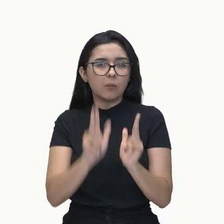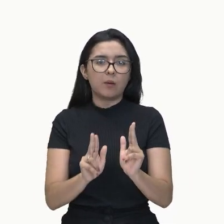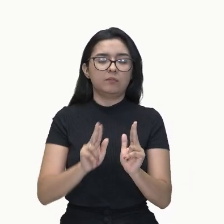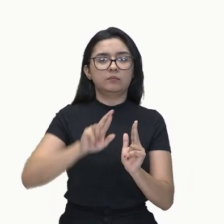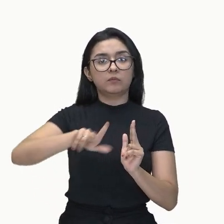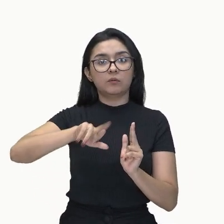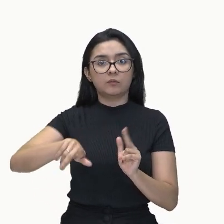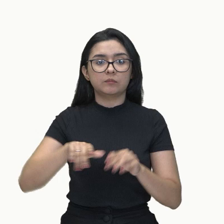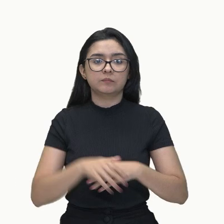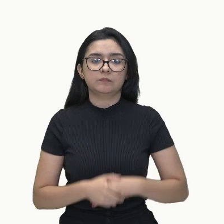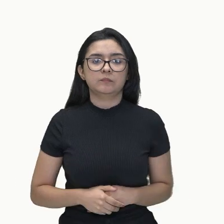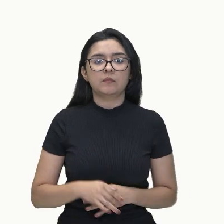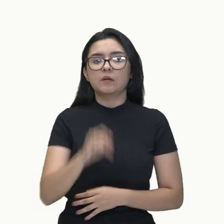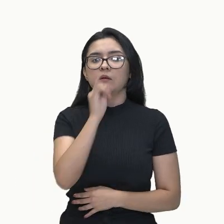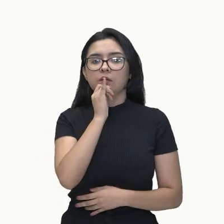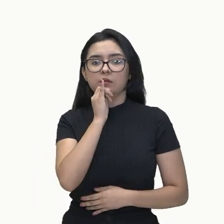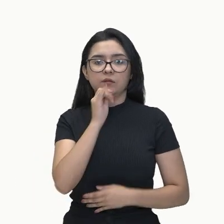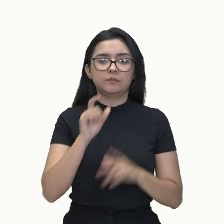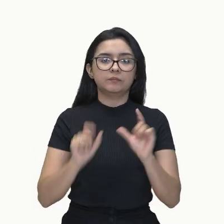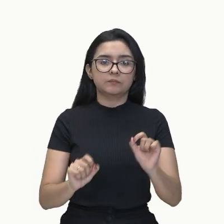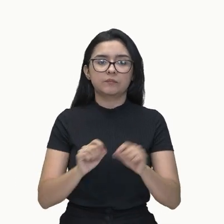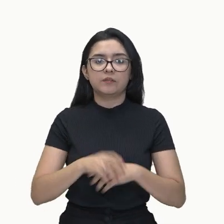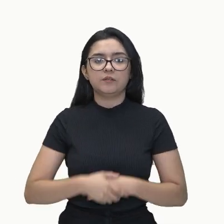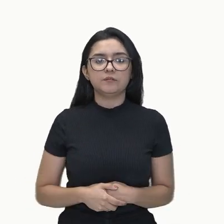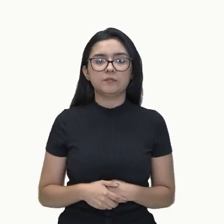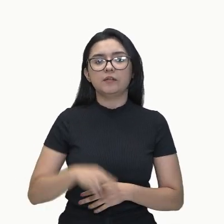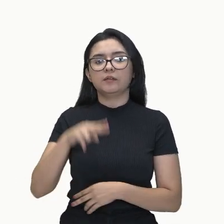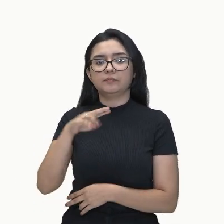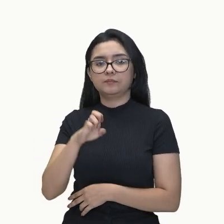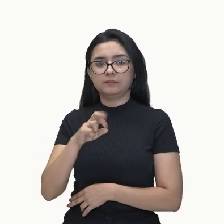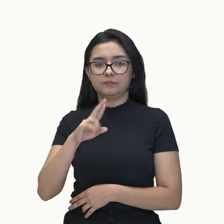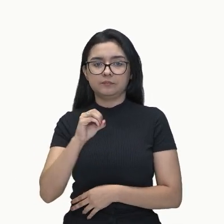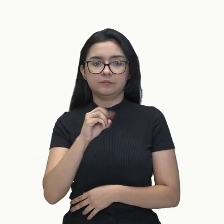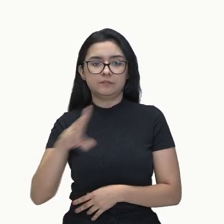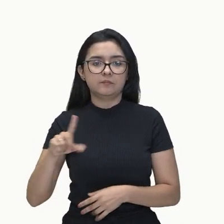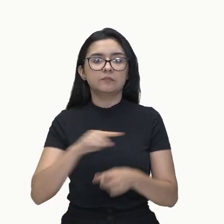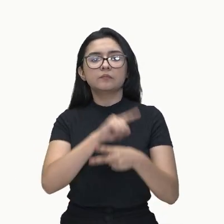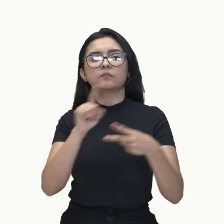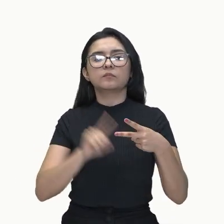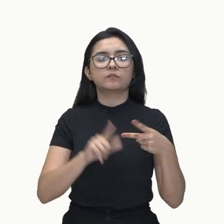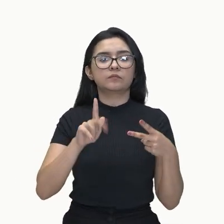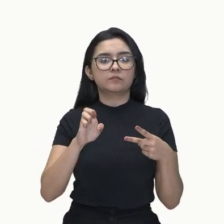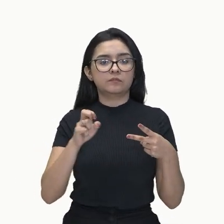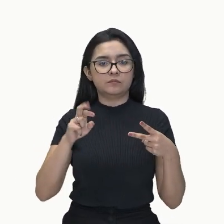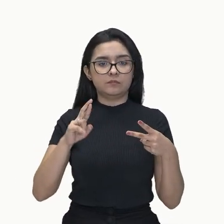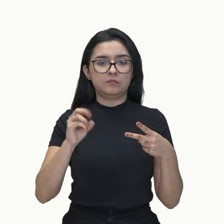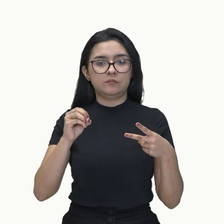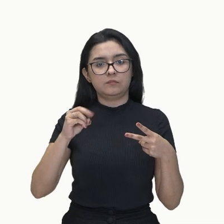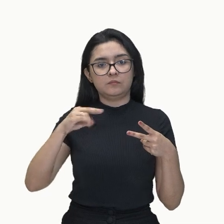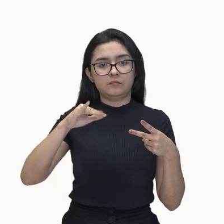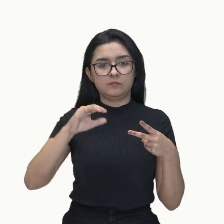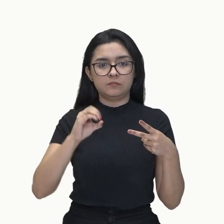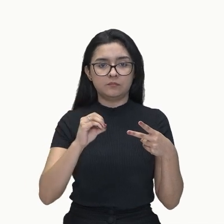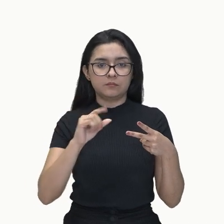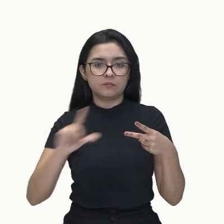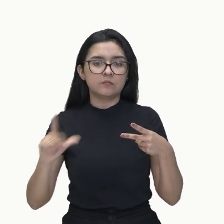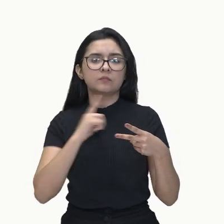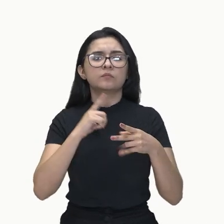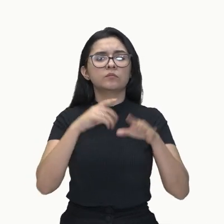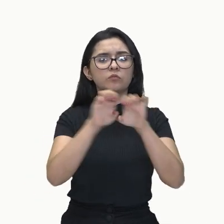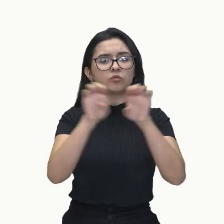Nerol e geraniol, por exemplo, cujas estruturas são representadas a seguir,